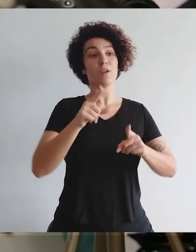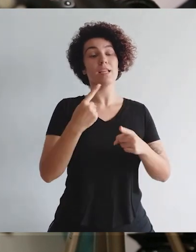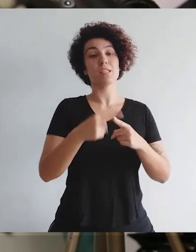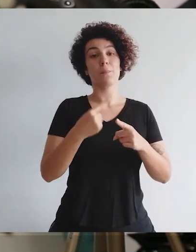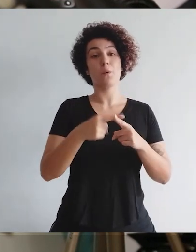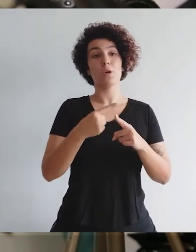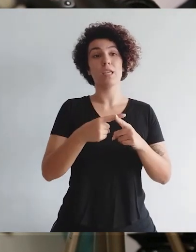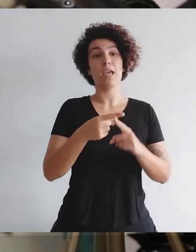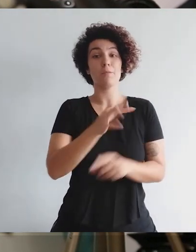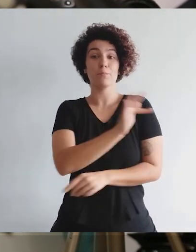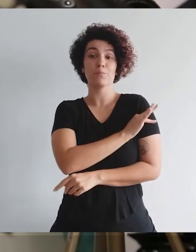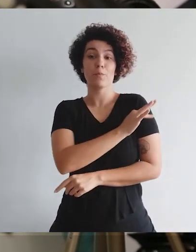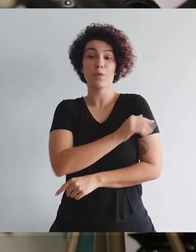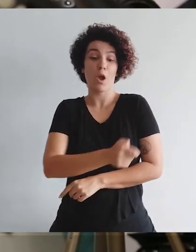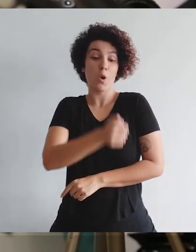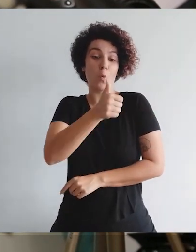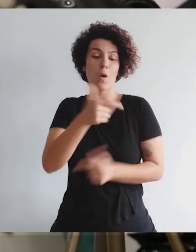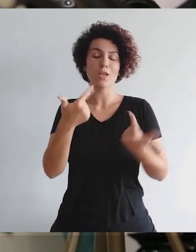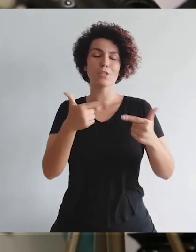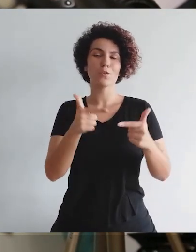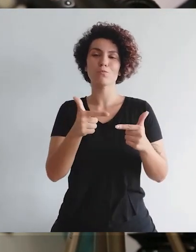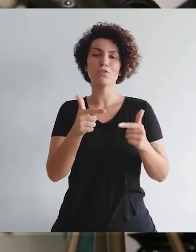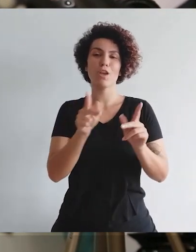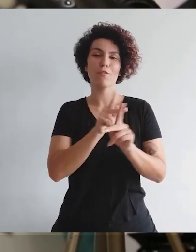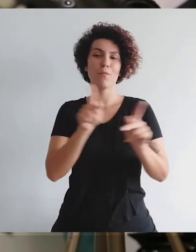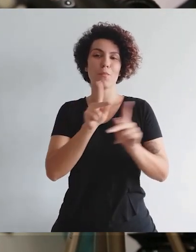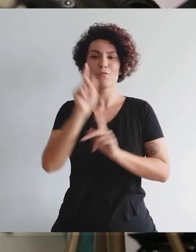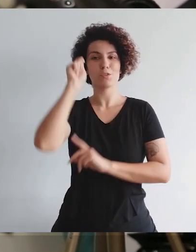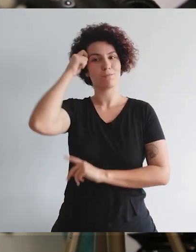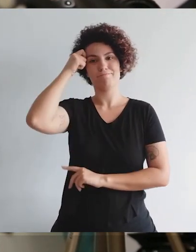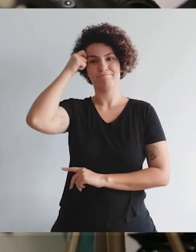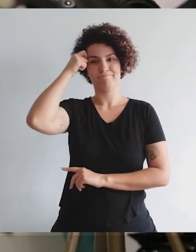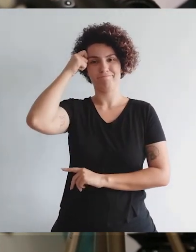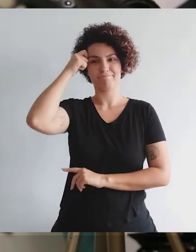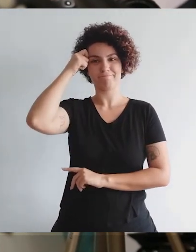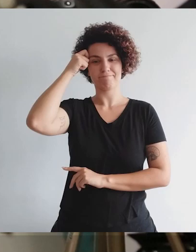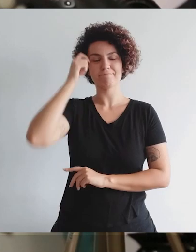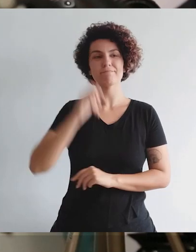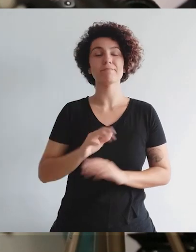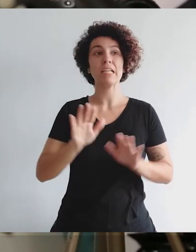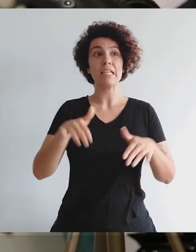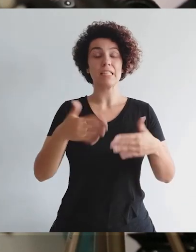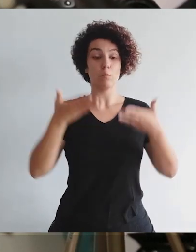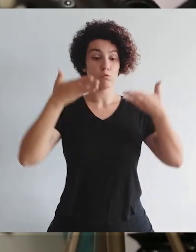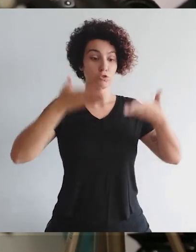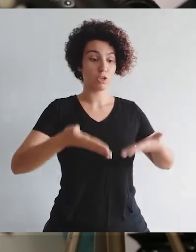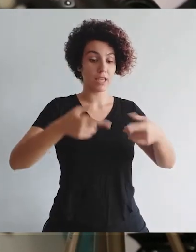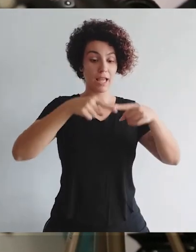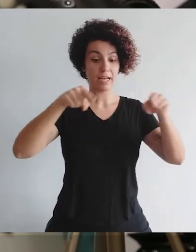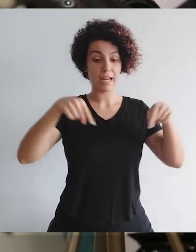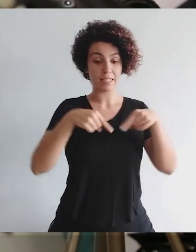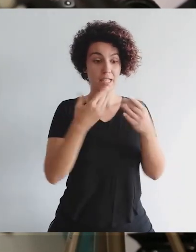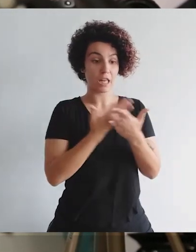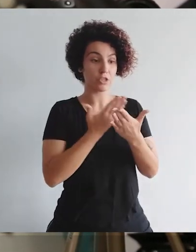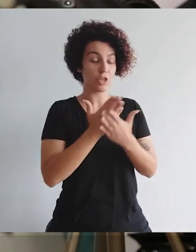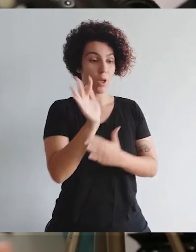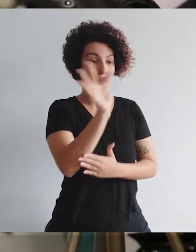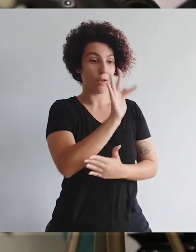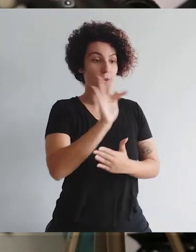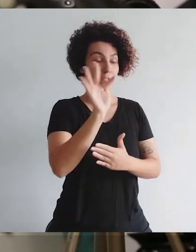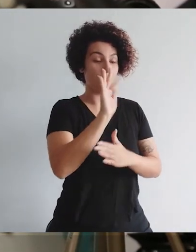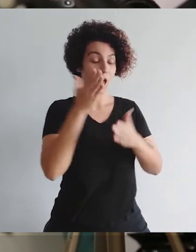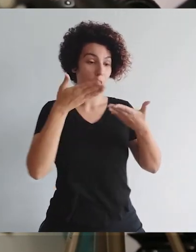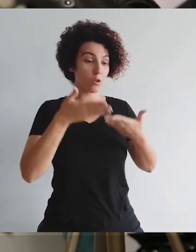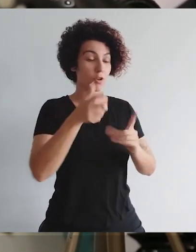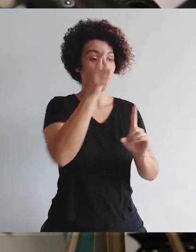toda a diferença, porque eu quase não tive professora negra no meu ensino fundamental. Então, chegar onde eu